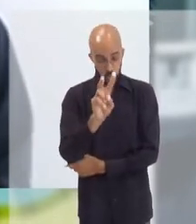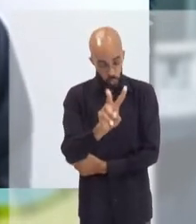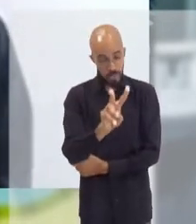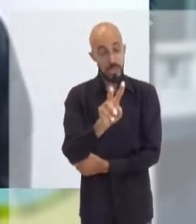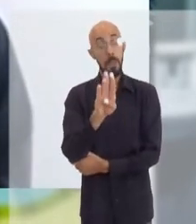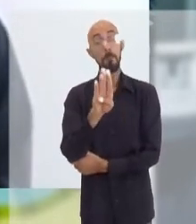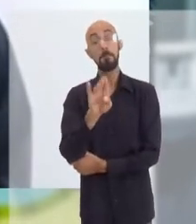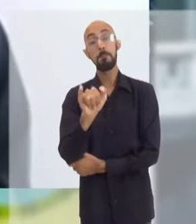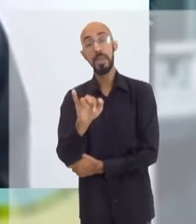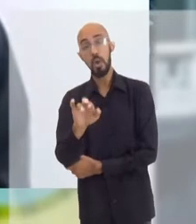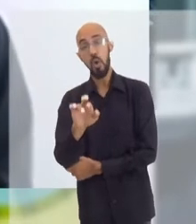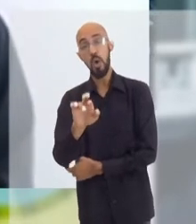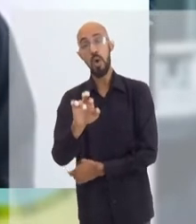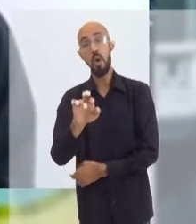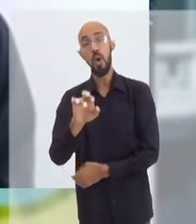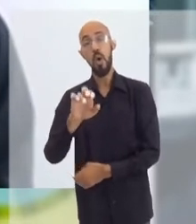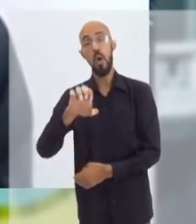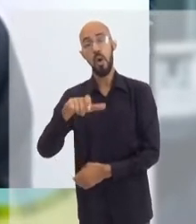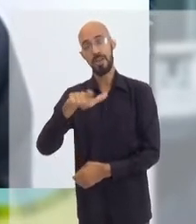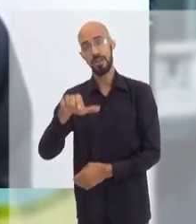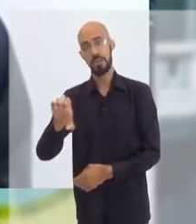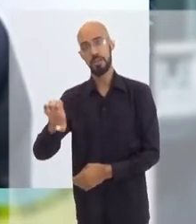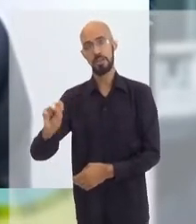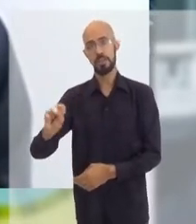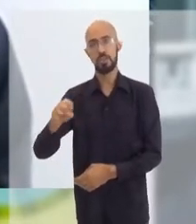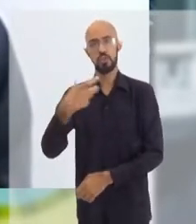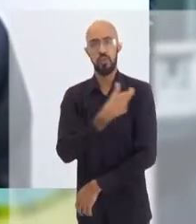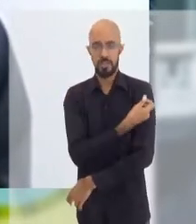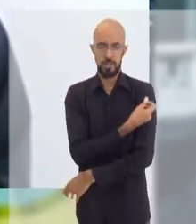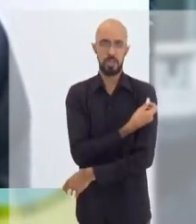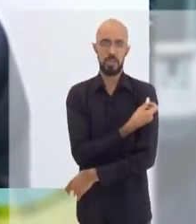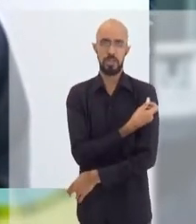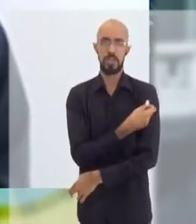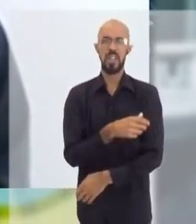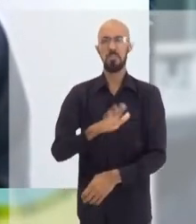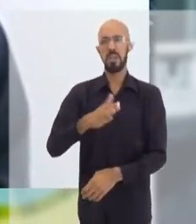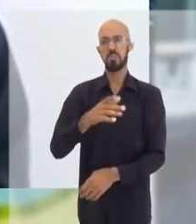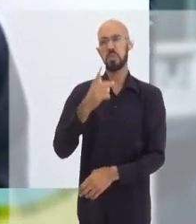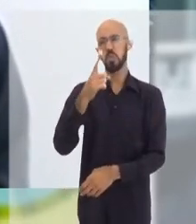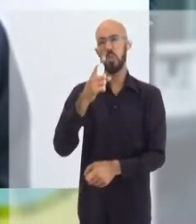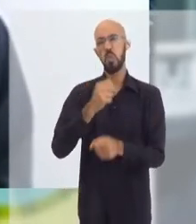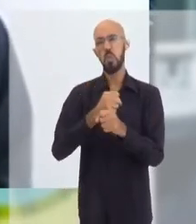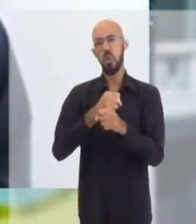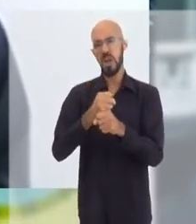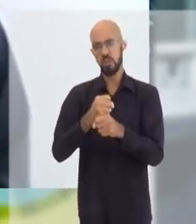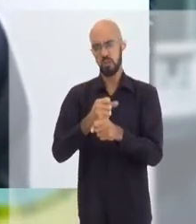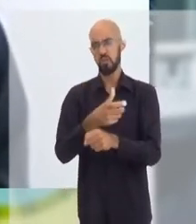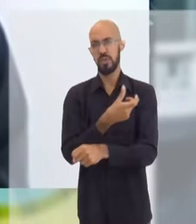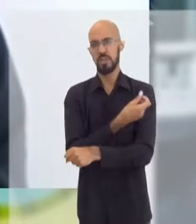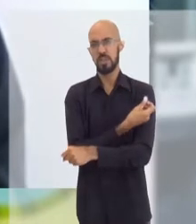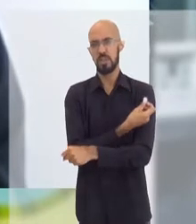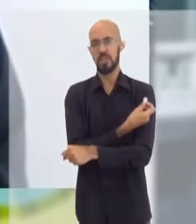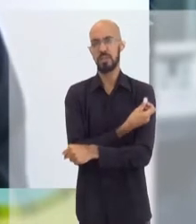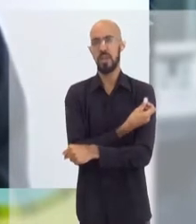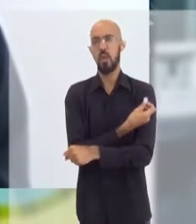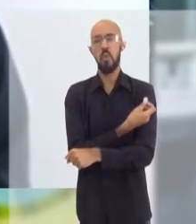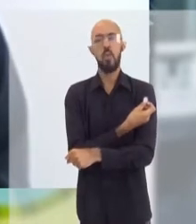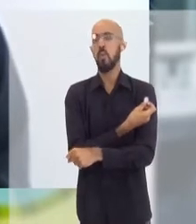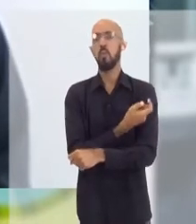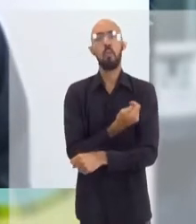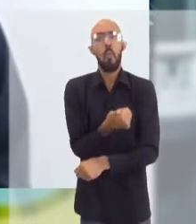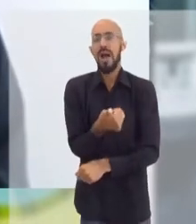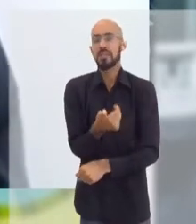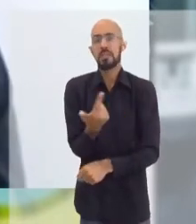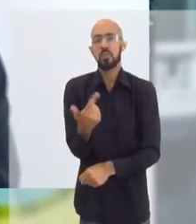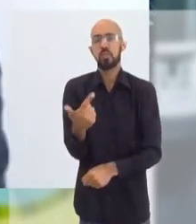mensageiro no planeta. E com esse segmento de um ano e meio praticamente de aplicação, ou de um ano e três meses de aplicação, praticamente